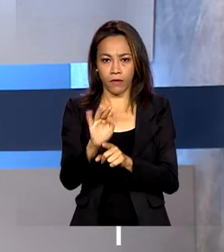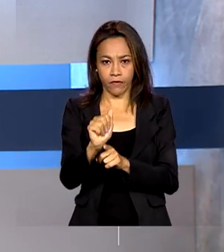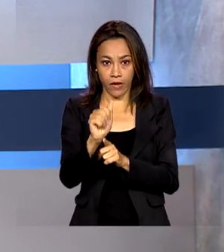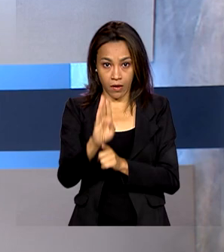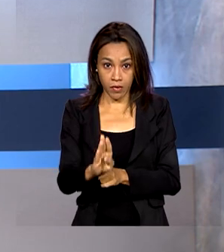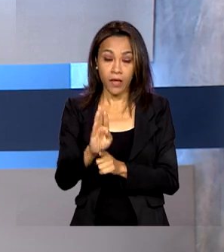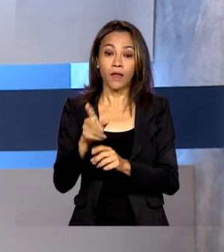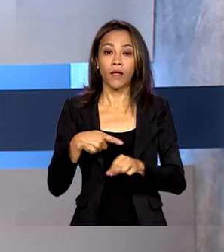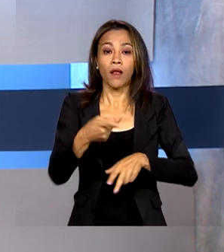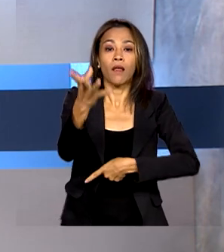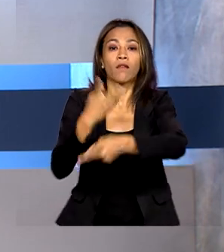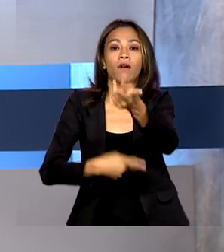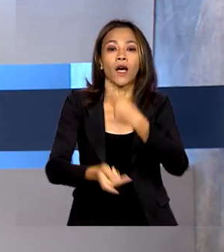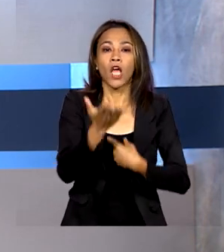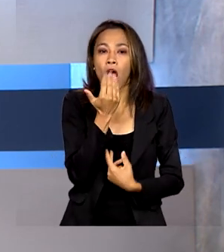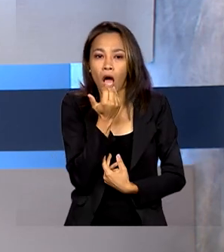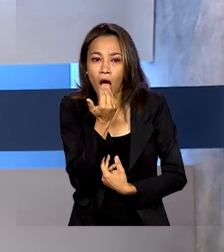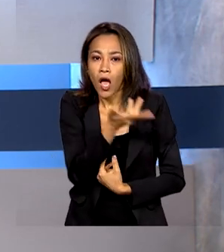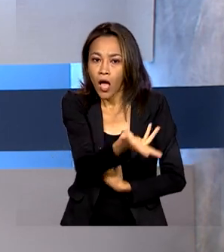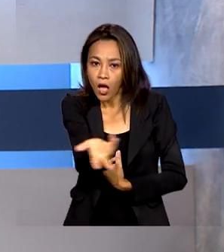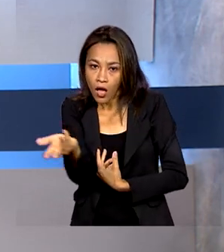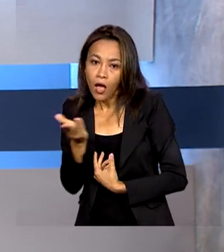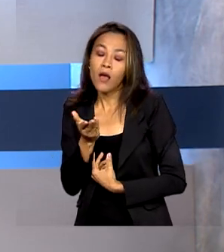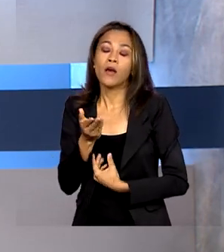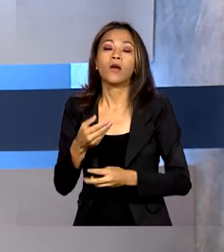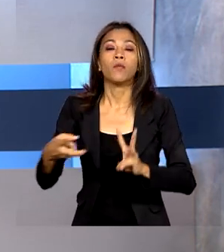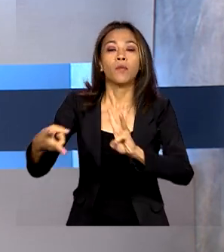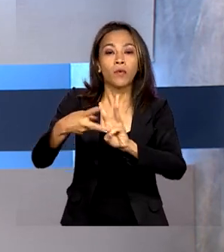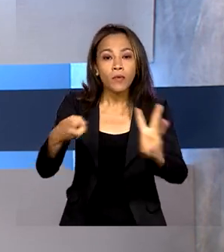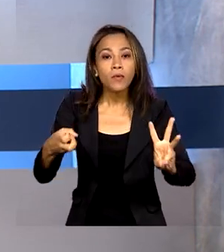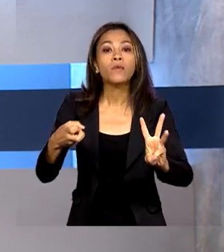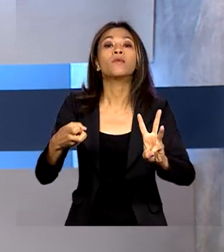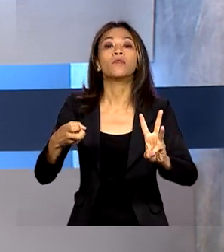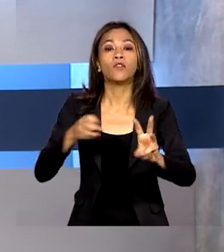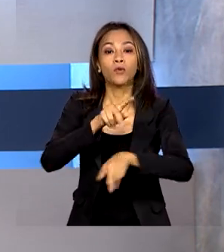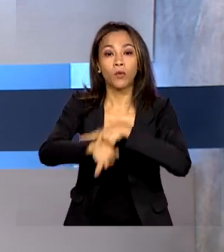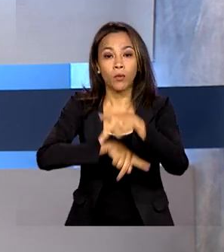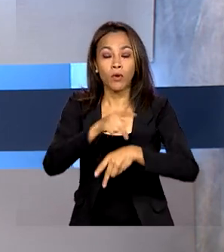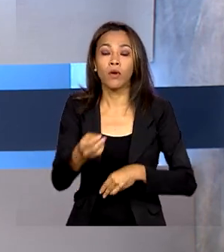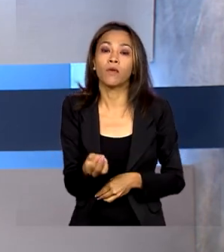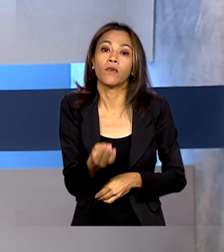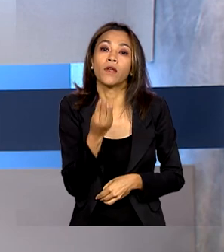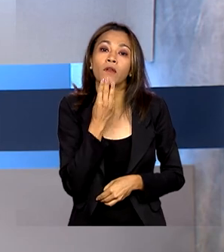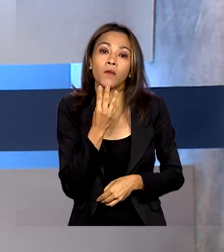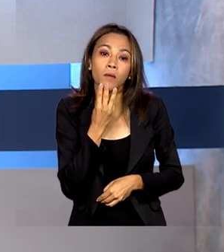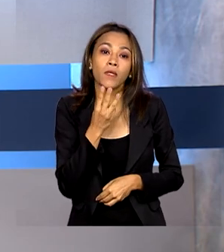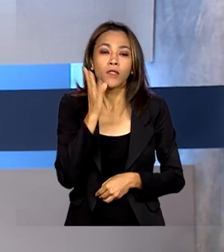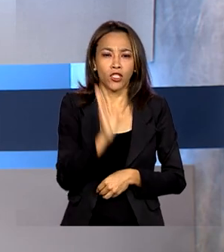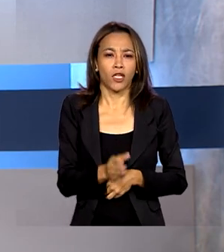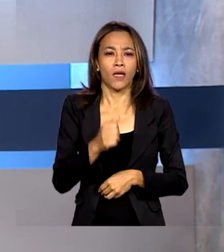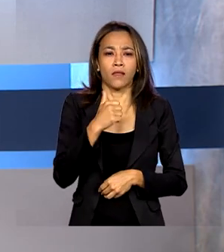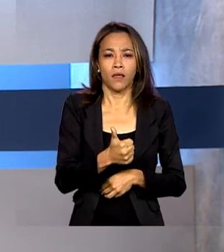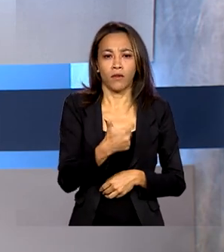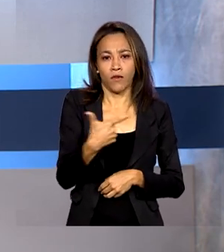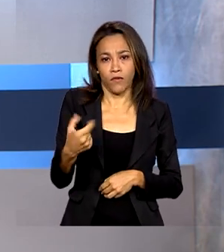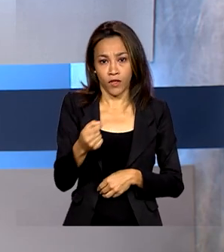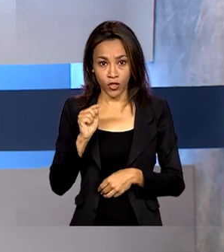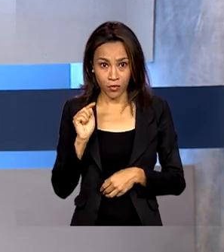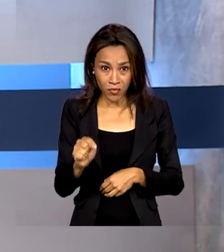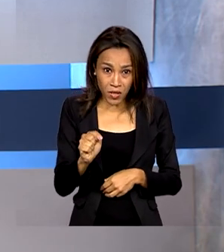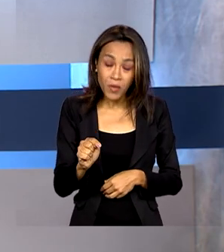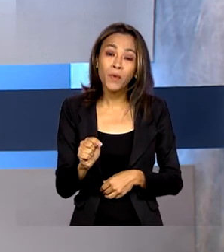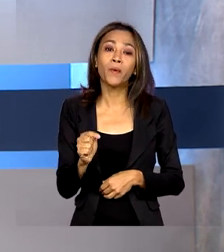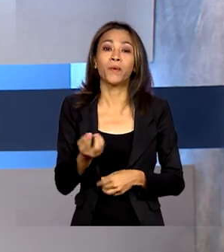enviar mantimentos às terras indígenas Yanomami. Já foram entregues cerca de 120 mil lotes de cargas entre